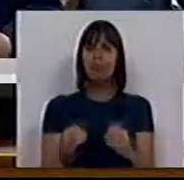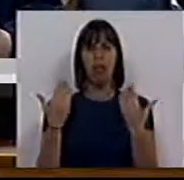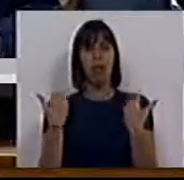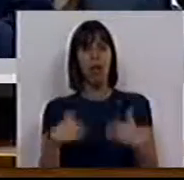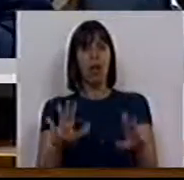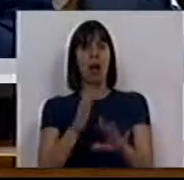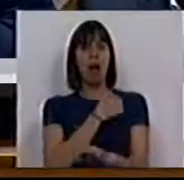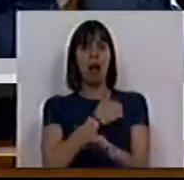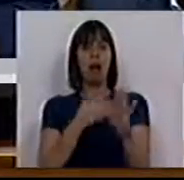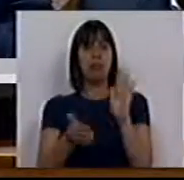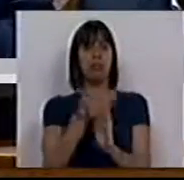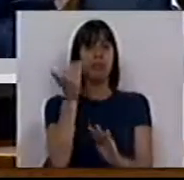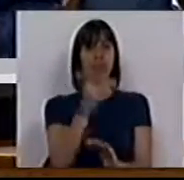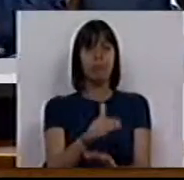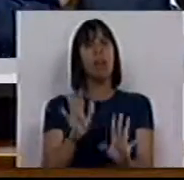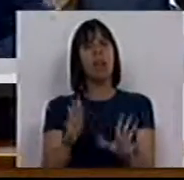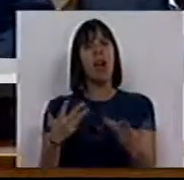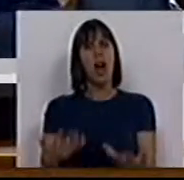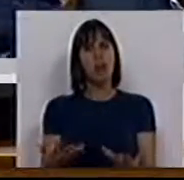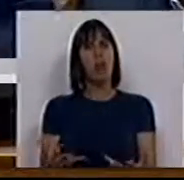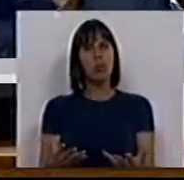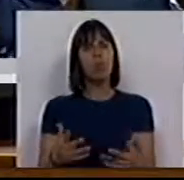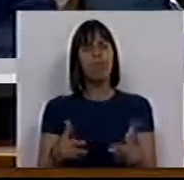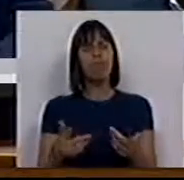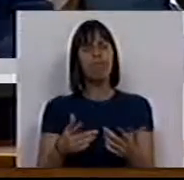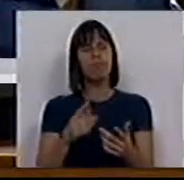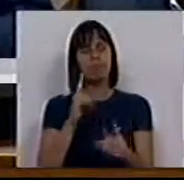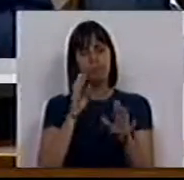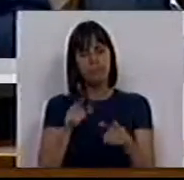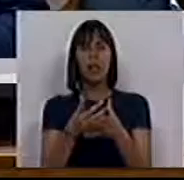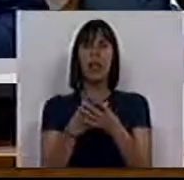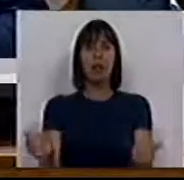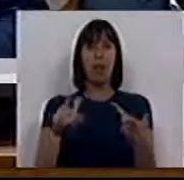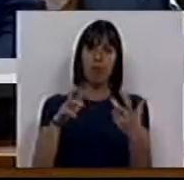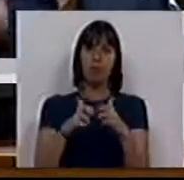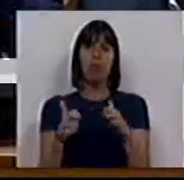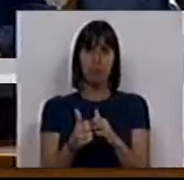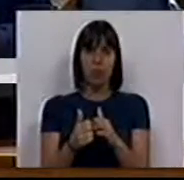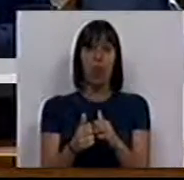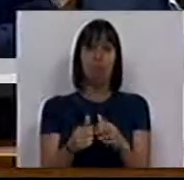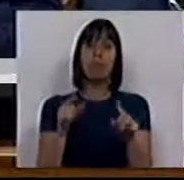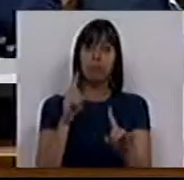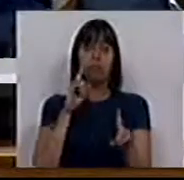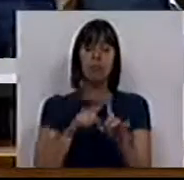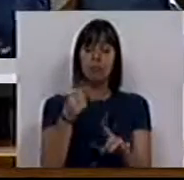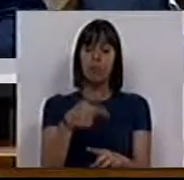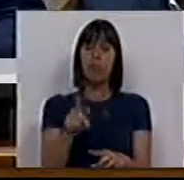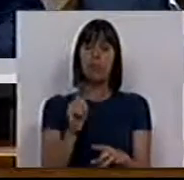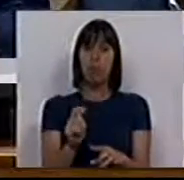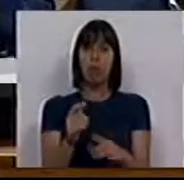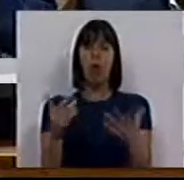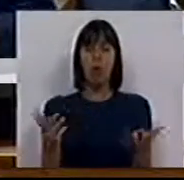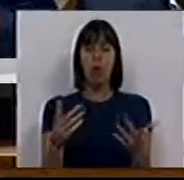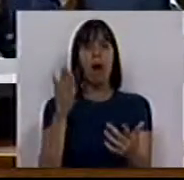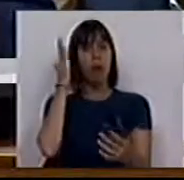deixaram a sua casa. Por isso, era a altura de tomarmos em mão a resolução deste problema. Nesse sentido, o Bloco de